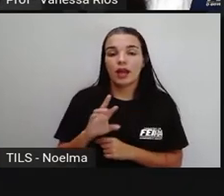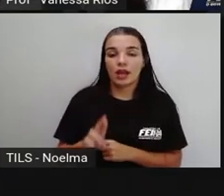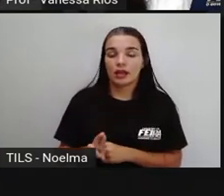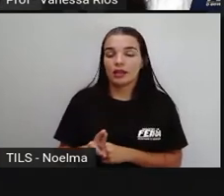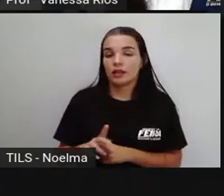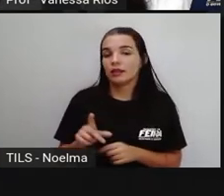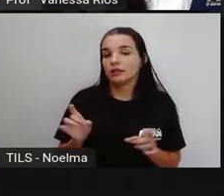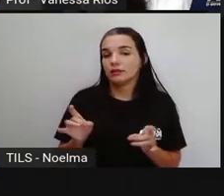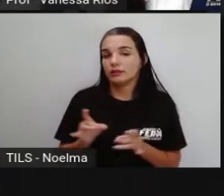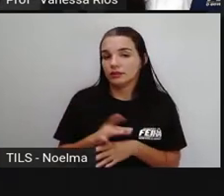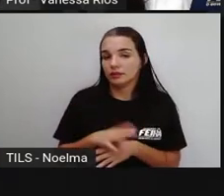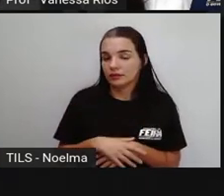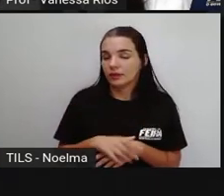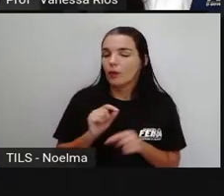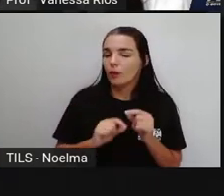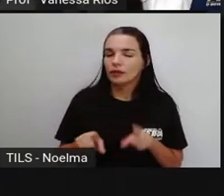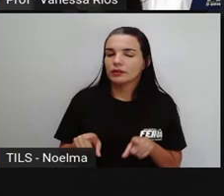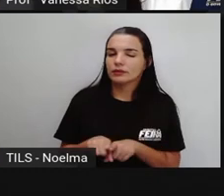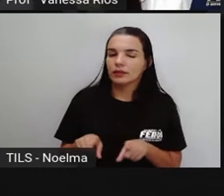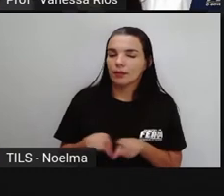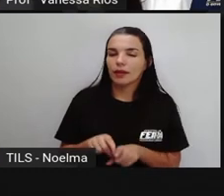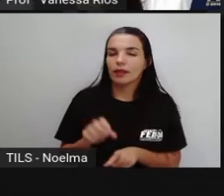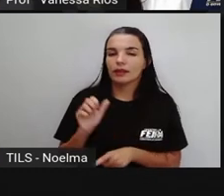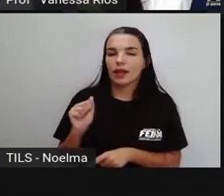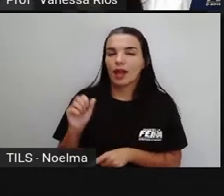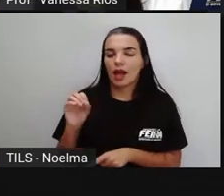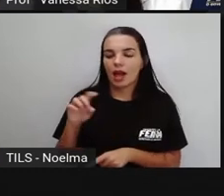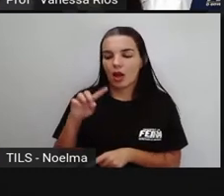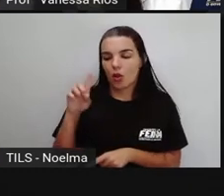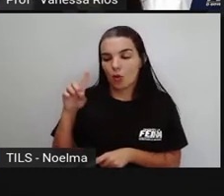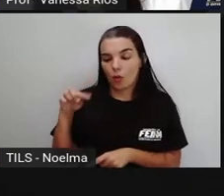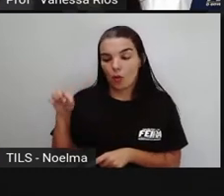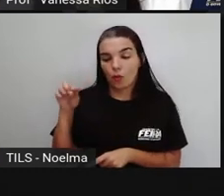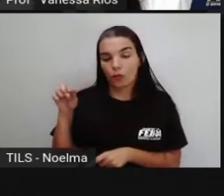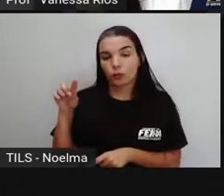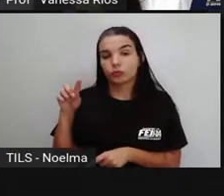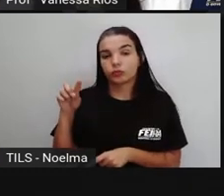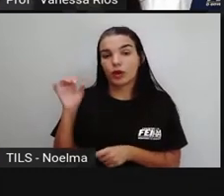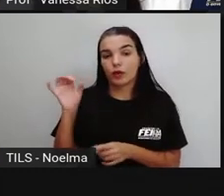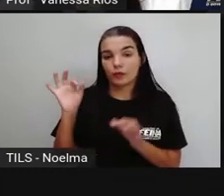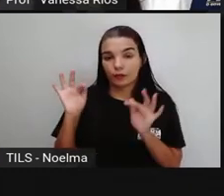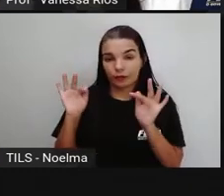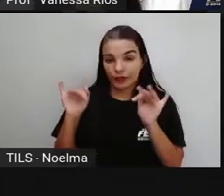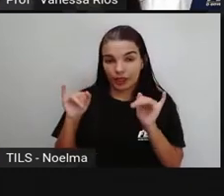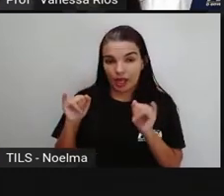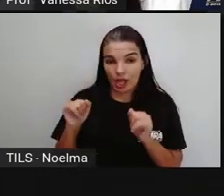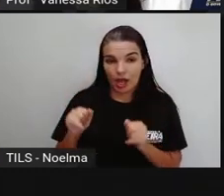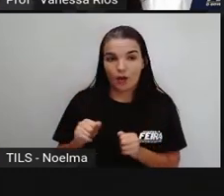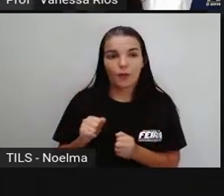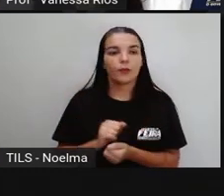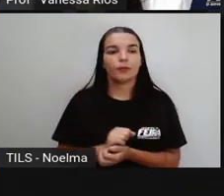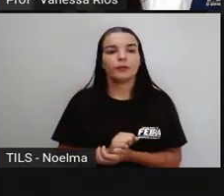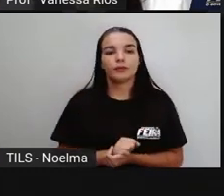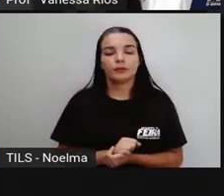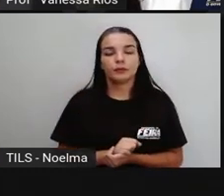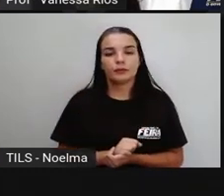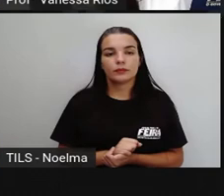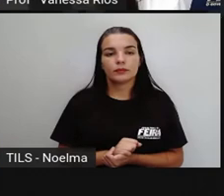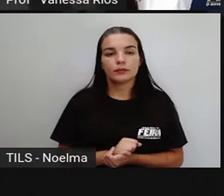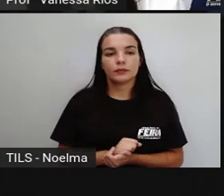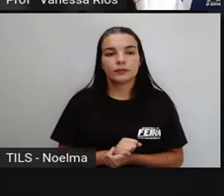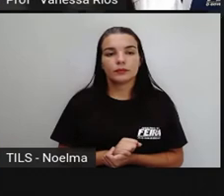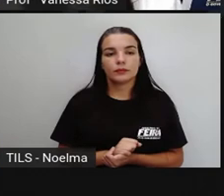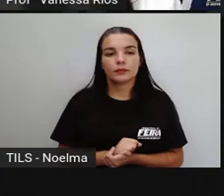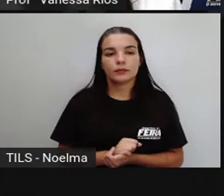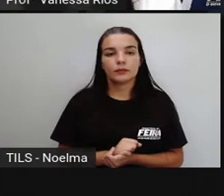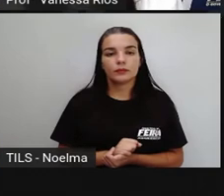Terminado em R. Também se conservou radical, não é? Parte. Até a letra T aqui. Mas a terminação